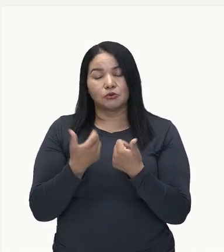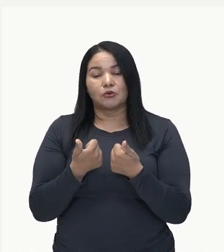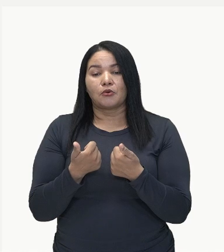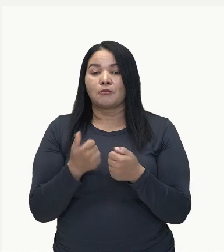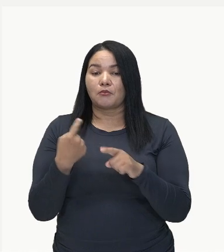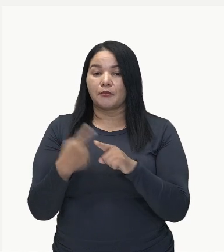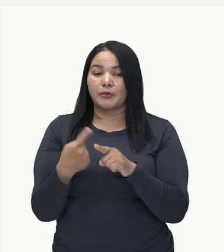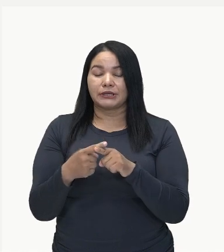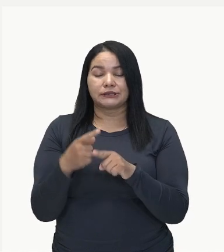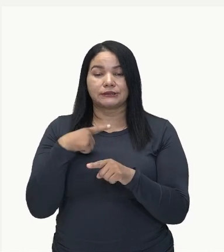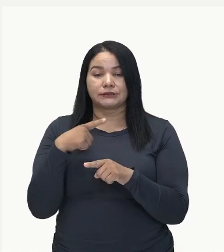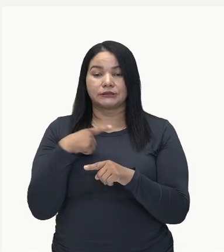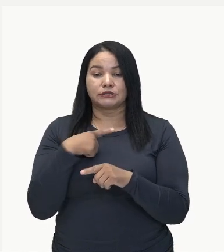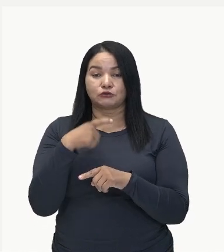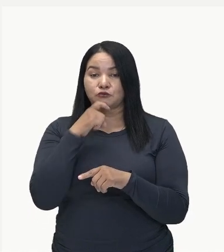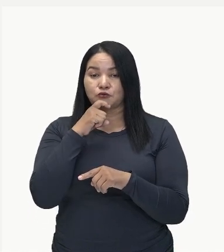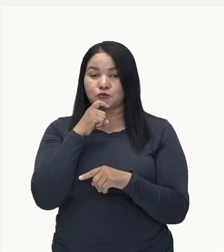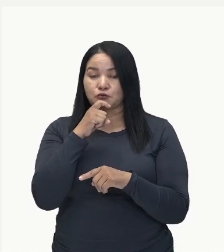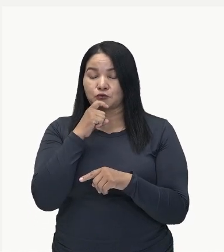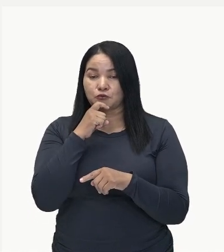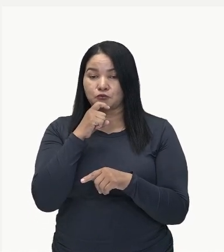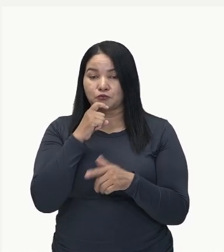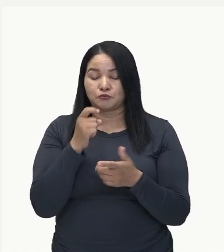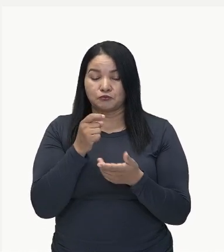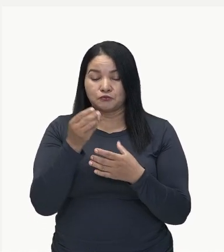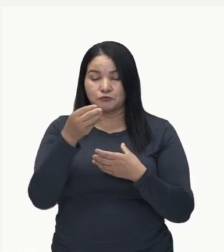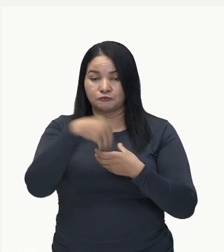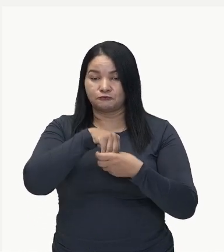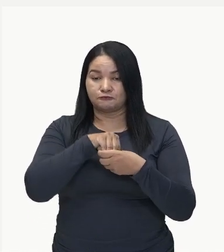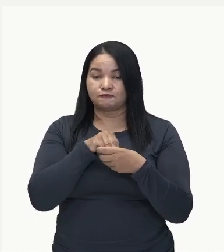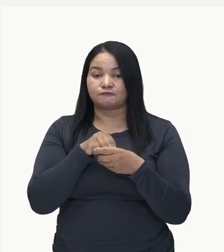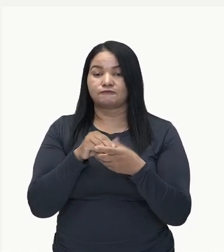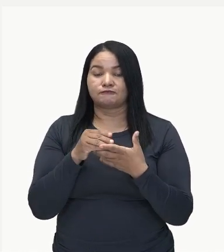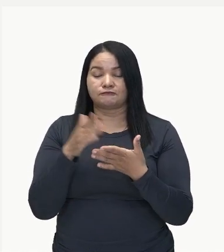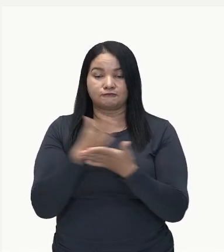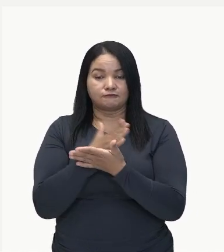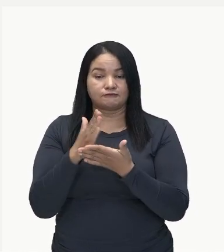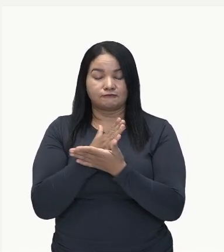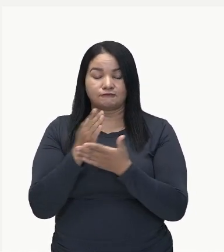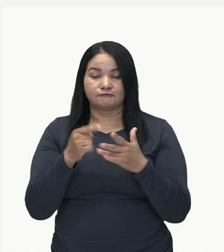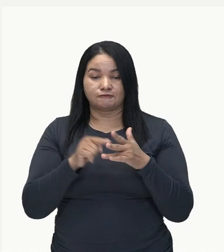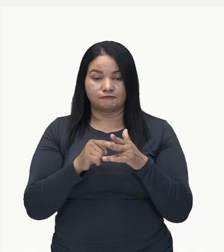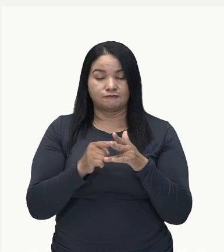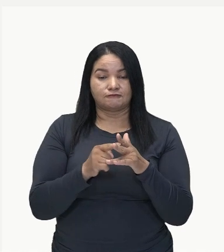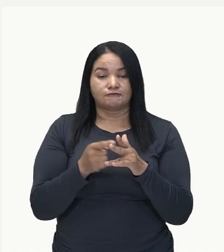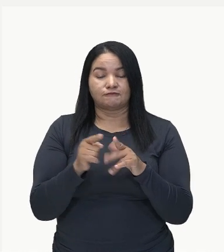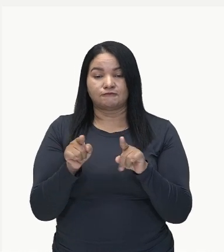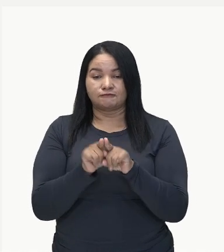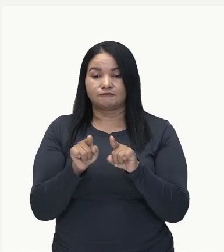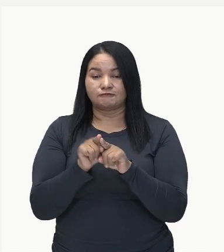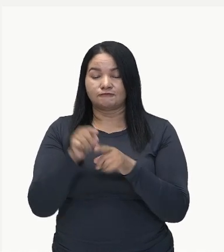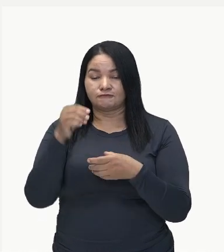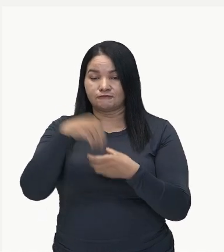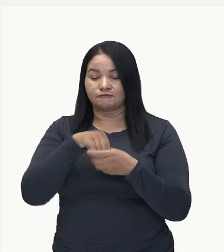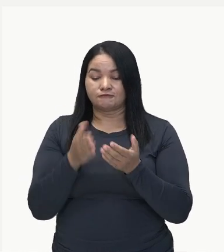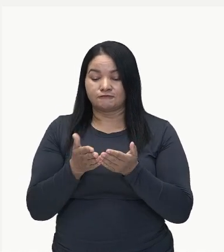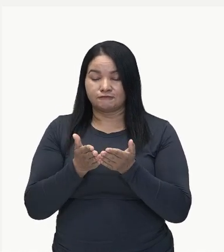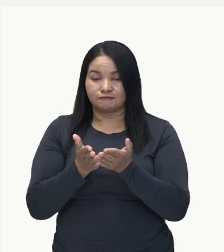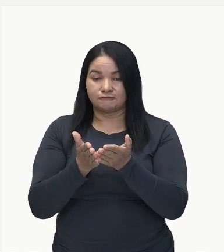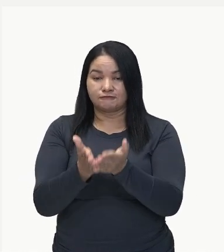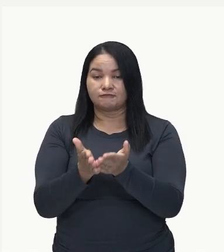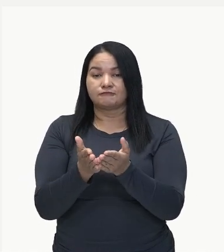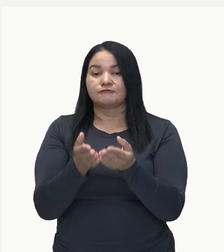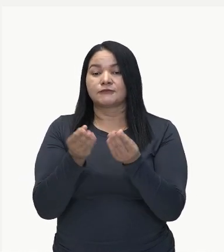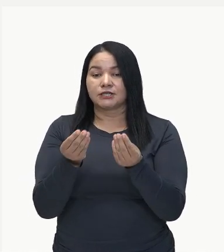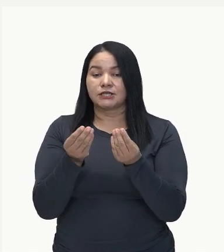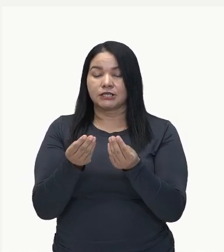esses frigoríficos. E algumas máquinas dentro do navio, fazendo com que a